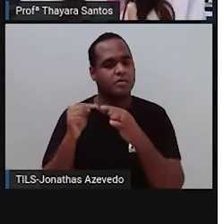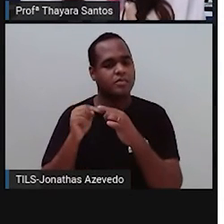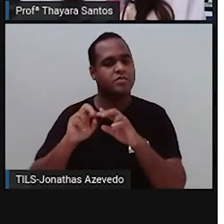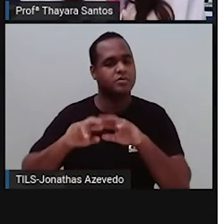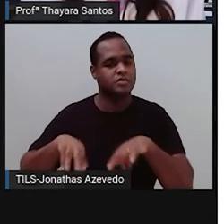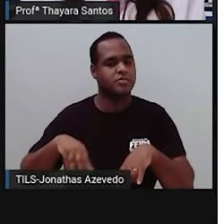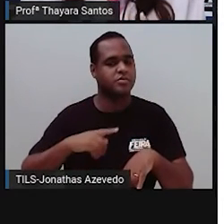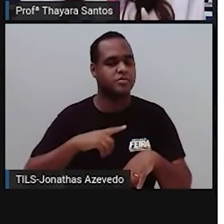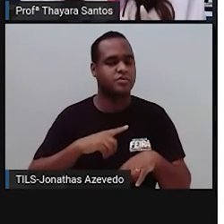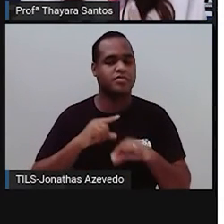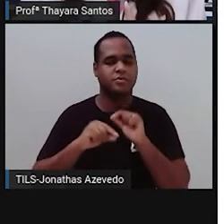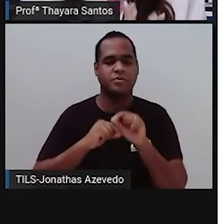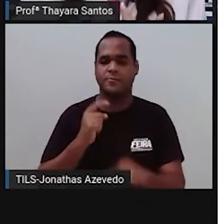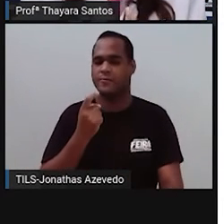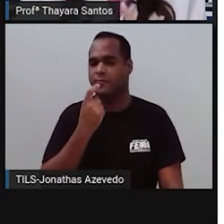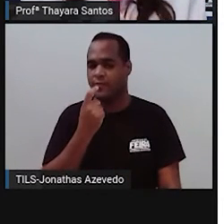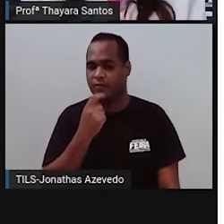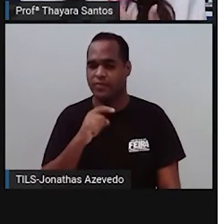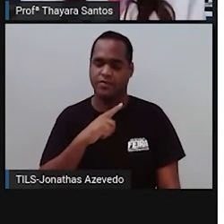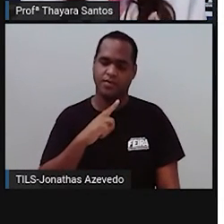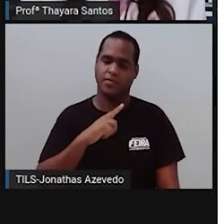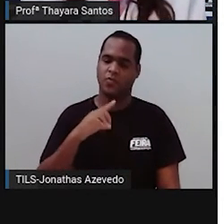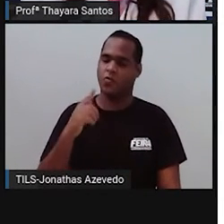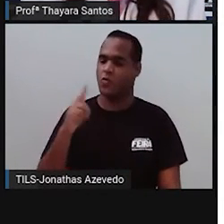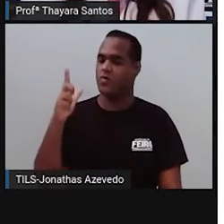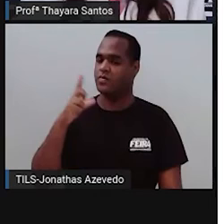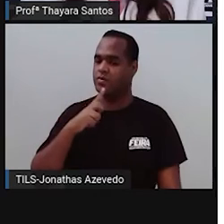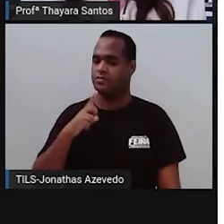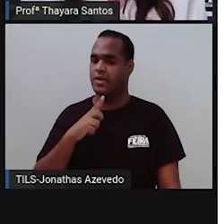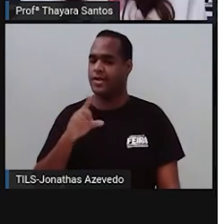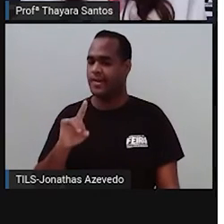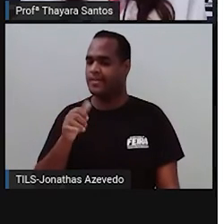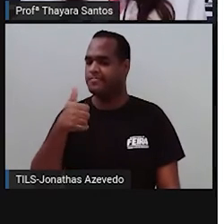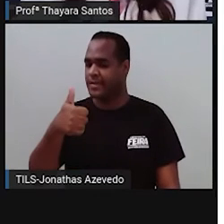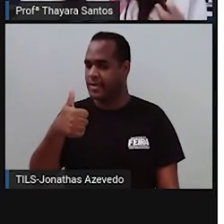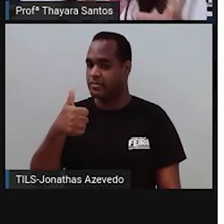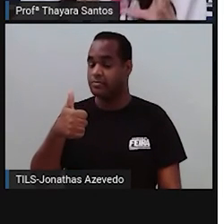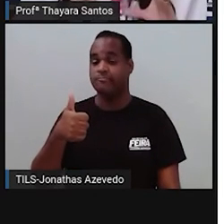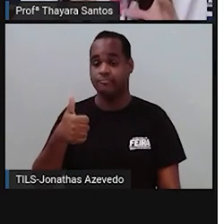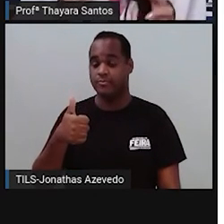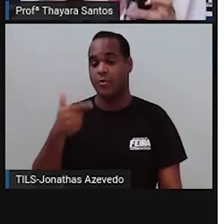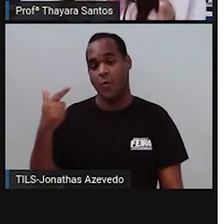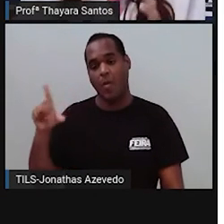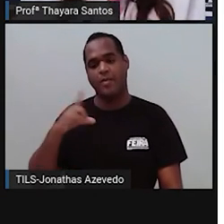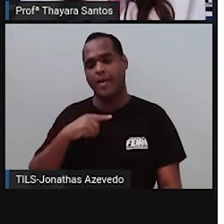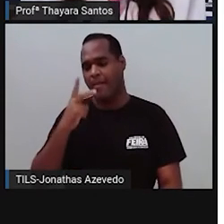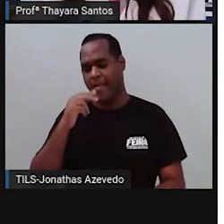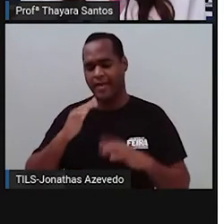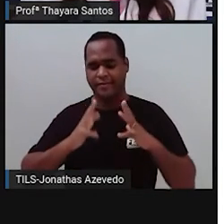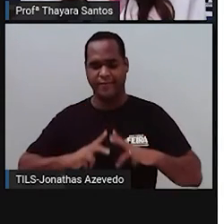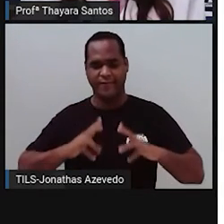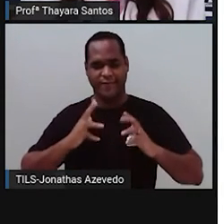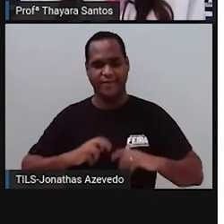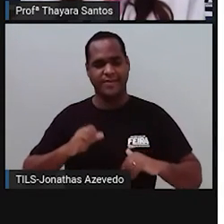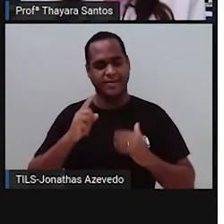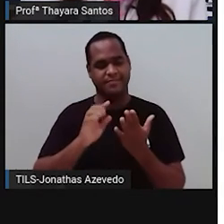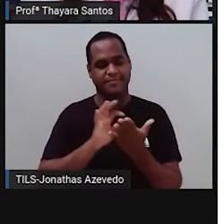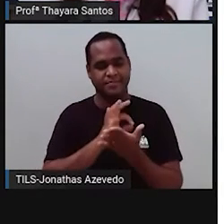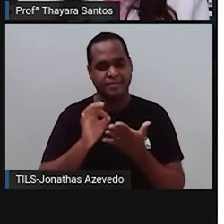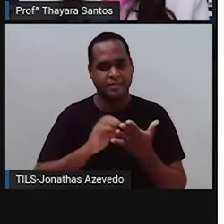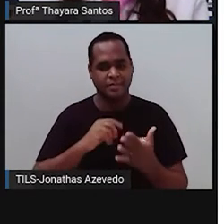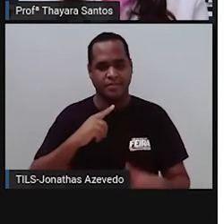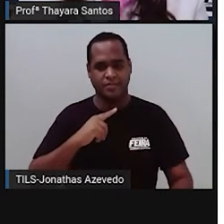novas células ósseas. Outro é um tecido ósseo que já está mais maduro. E o outro faz como se fosse a limpeza dessas células, tá?